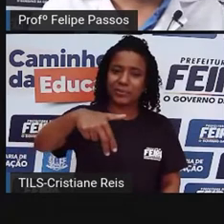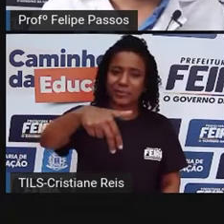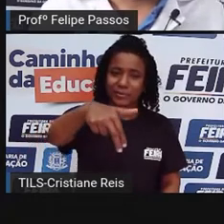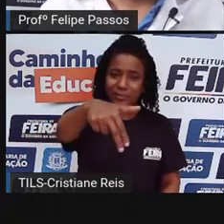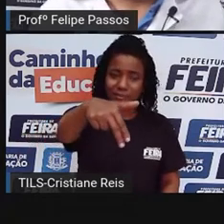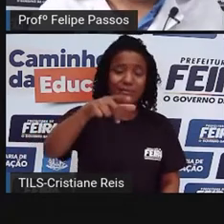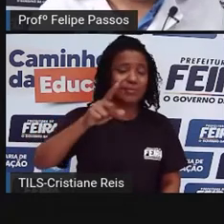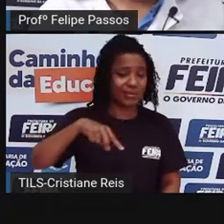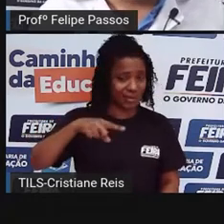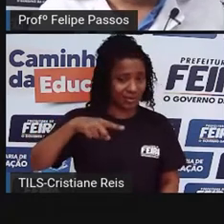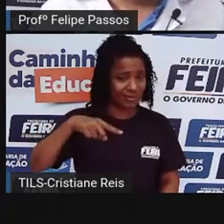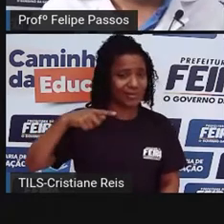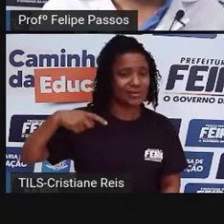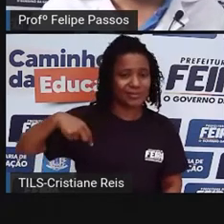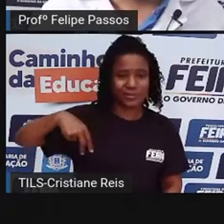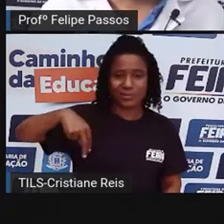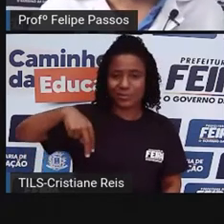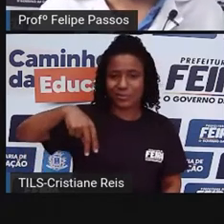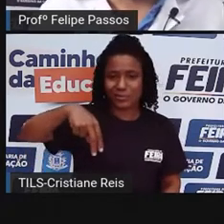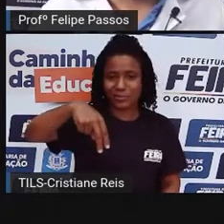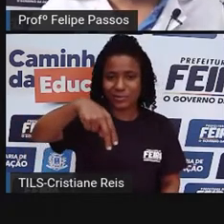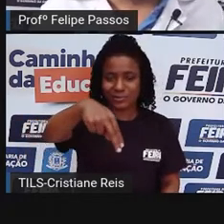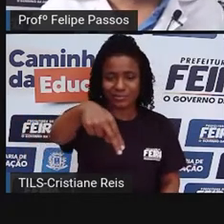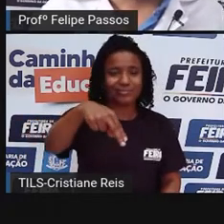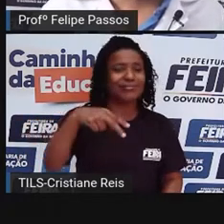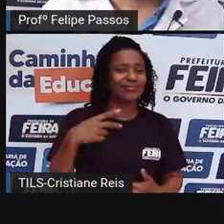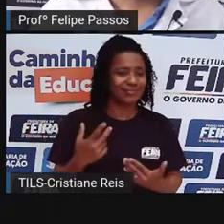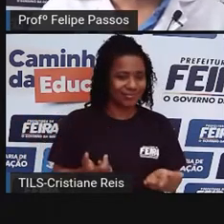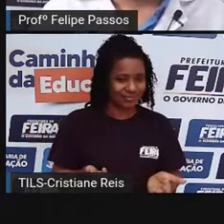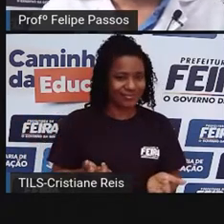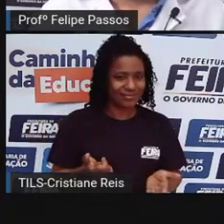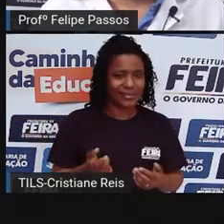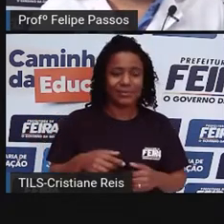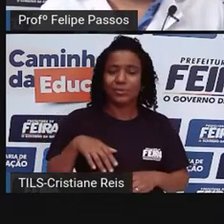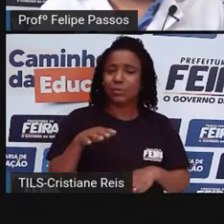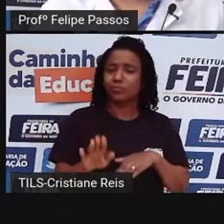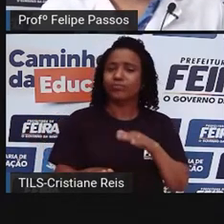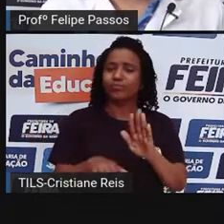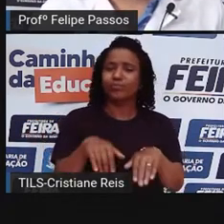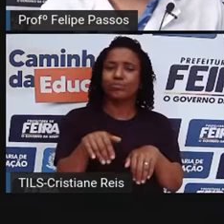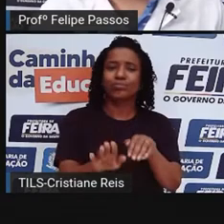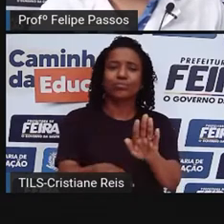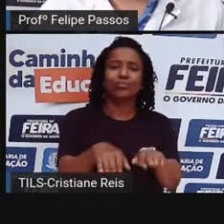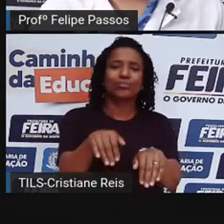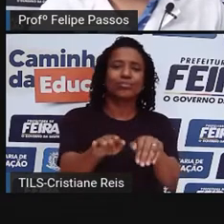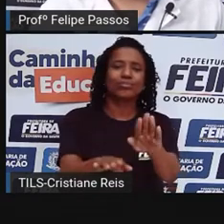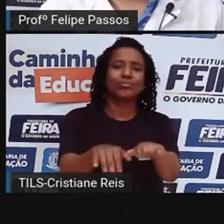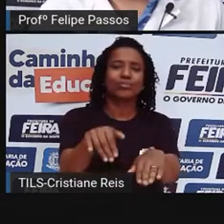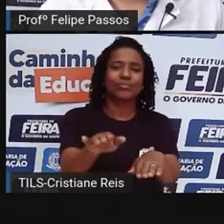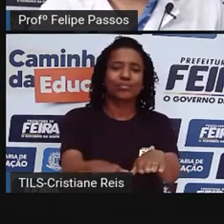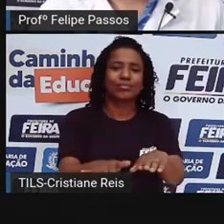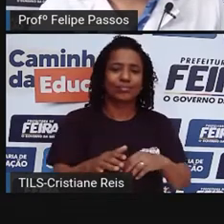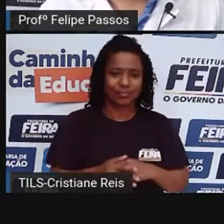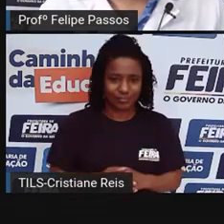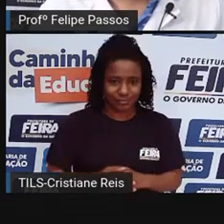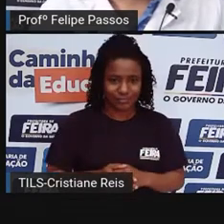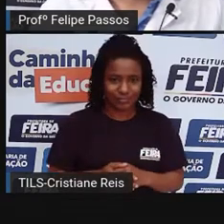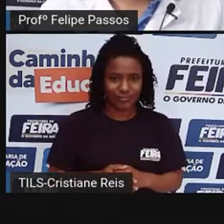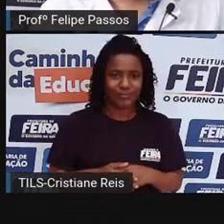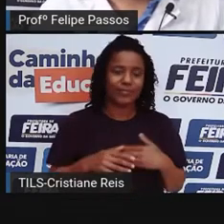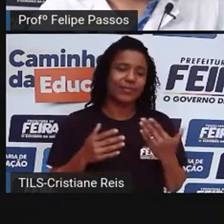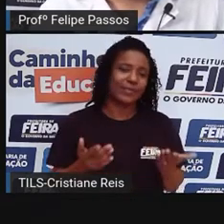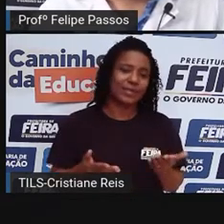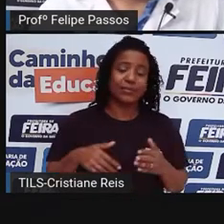de transporte que a gente não usa nenhum outro equipamento que não nossos pés e muitas vezes é muito incômodo, né? Se você